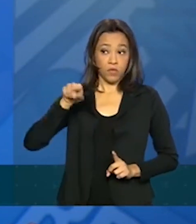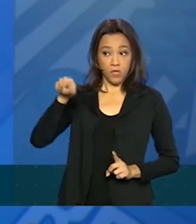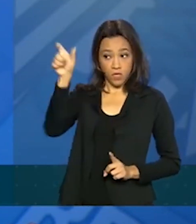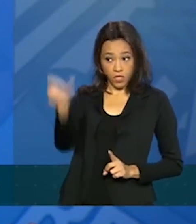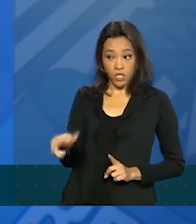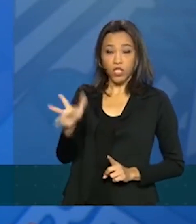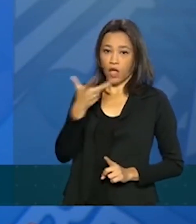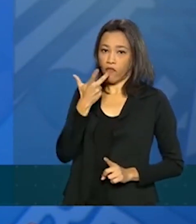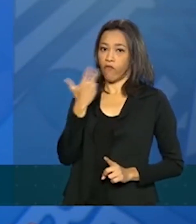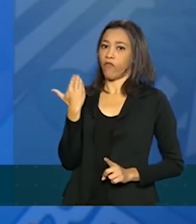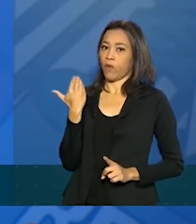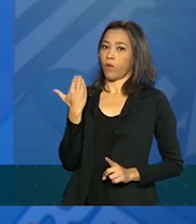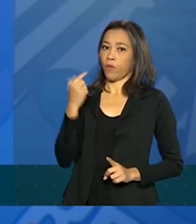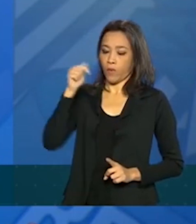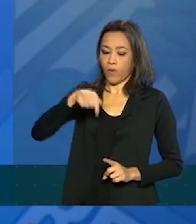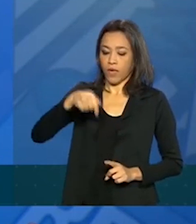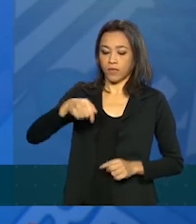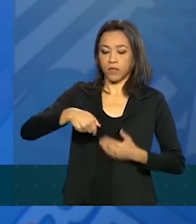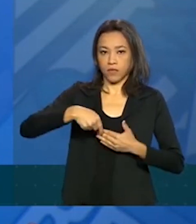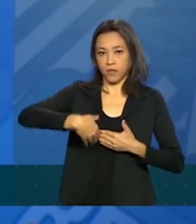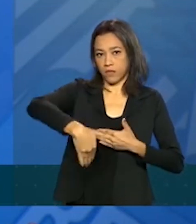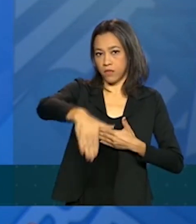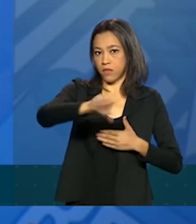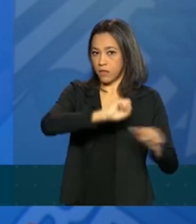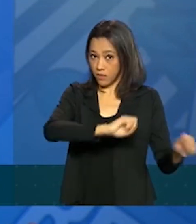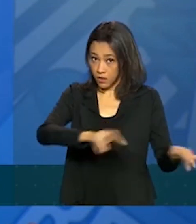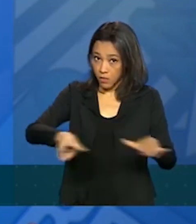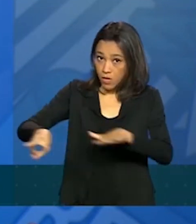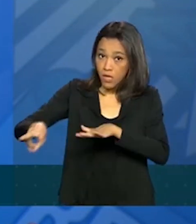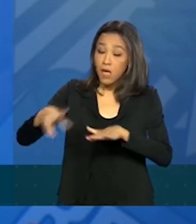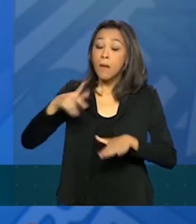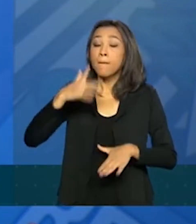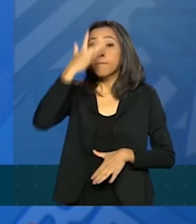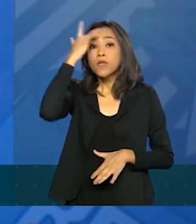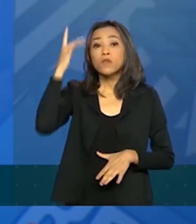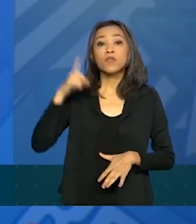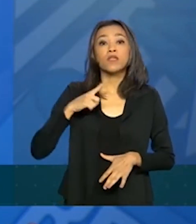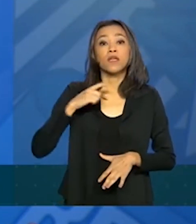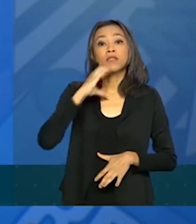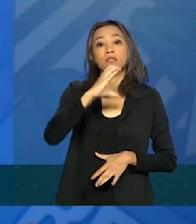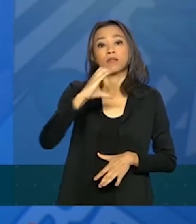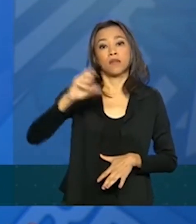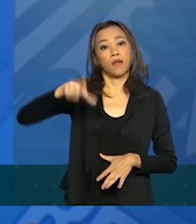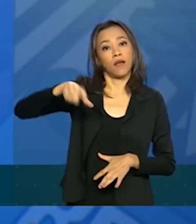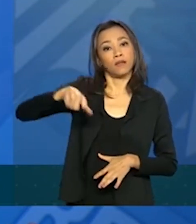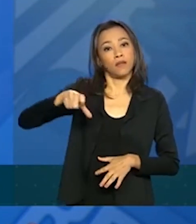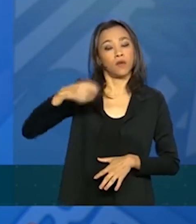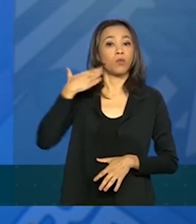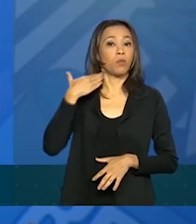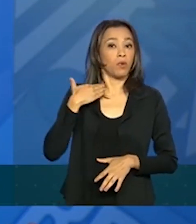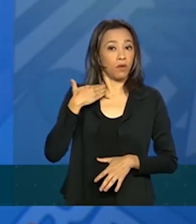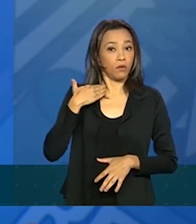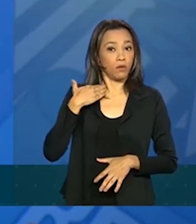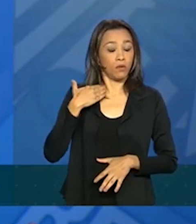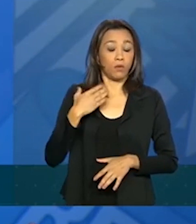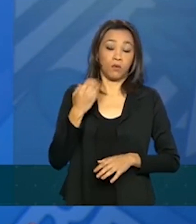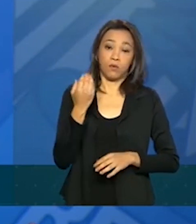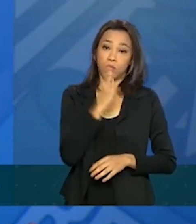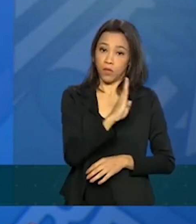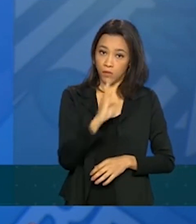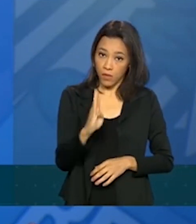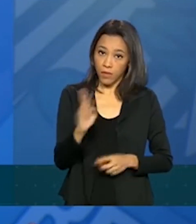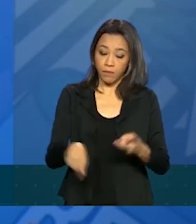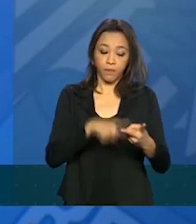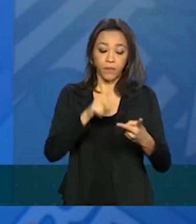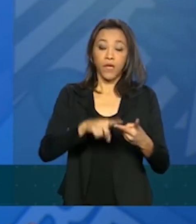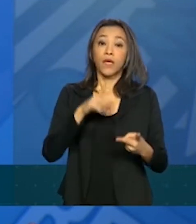falou, ainda nesta semana, aqueles que sejam correntistas do Banco do Brasil e correntistas de poupança, têm uma